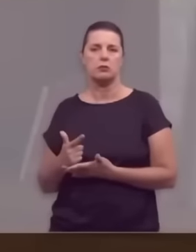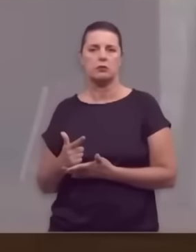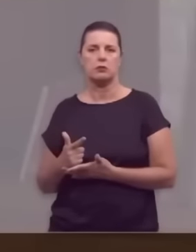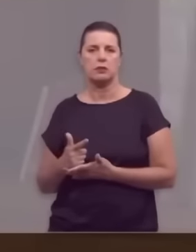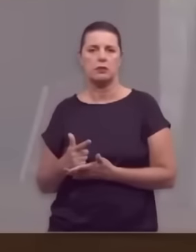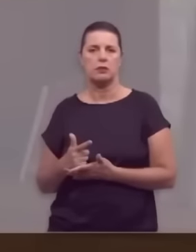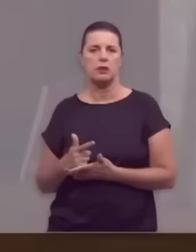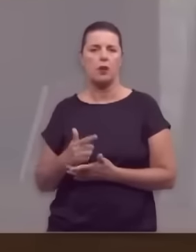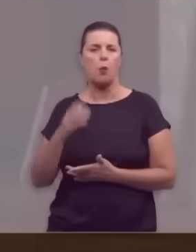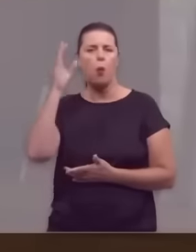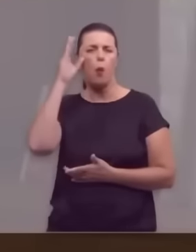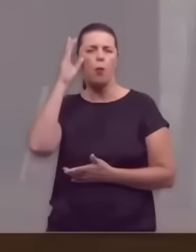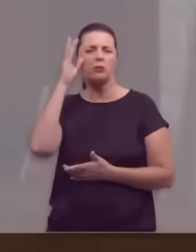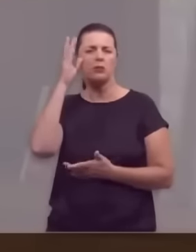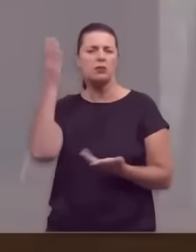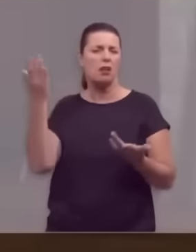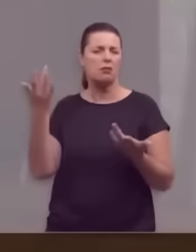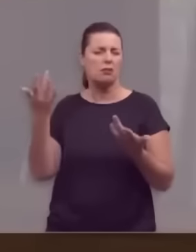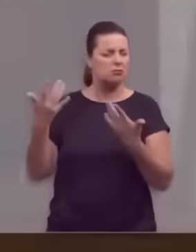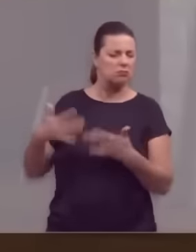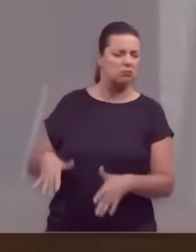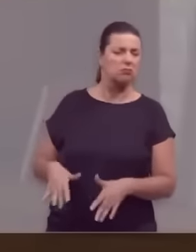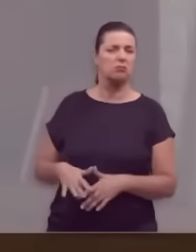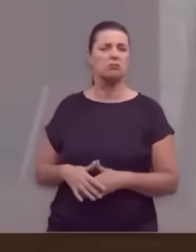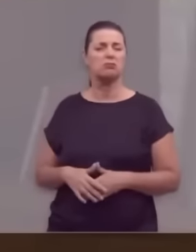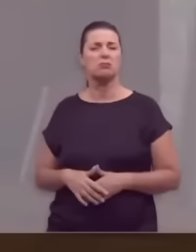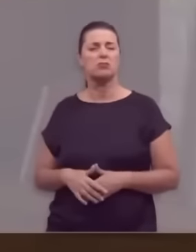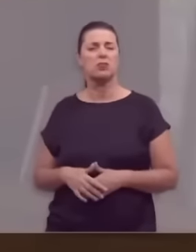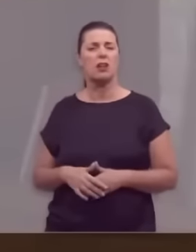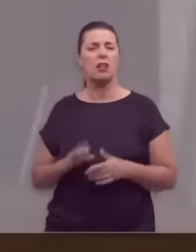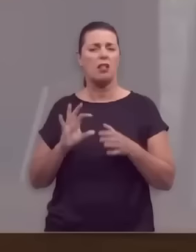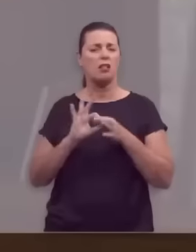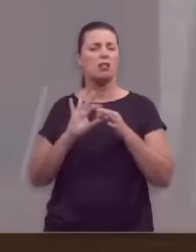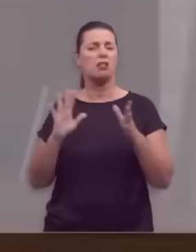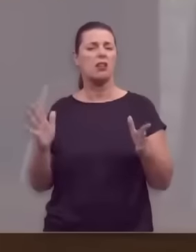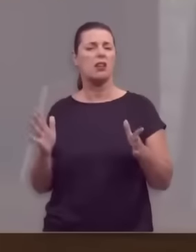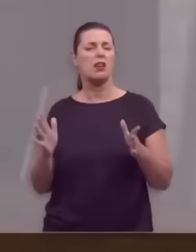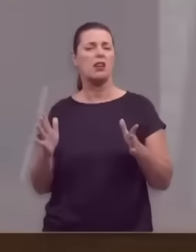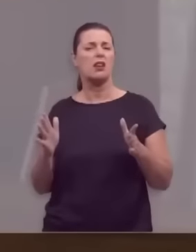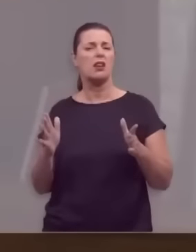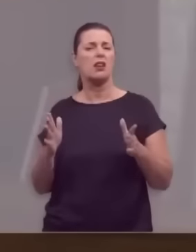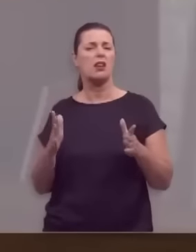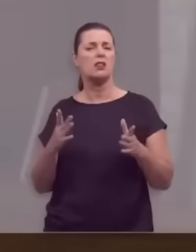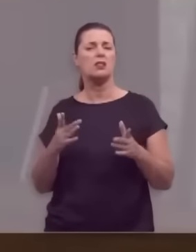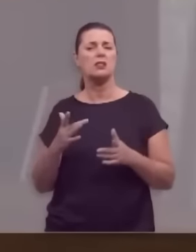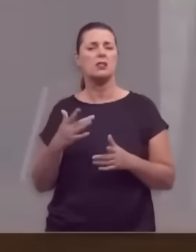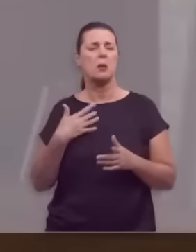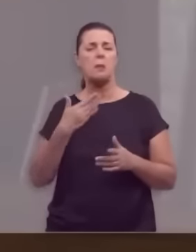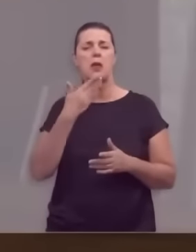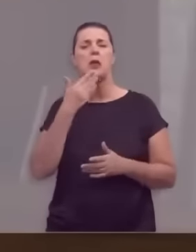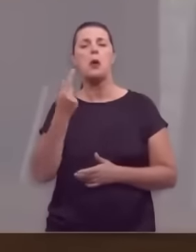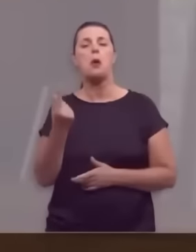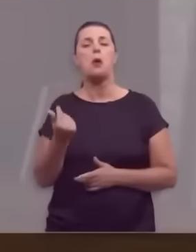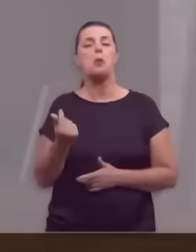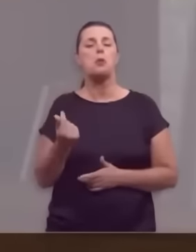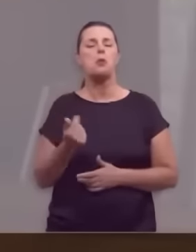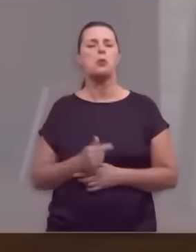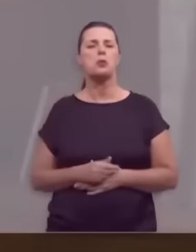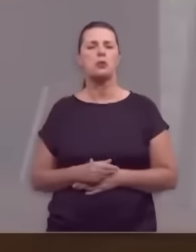aqueles que vendem a sua consciência, aqueles que se deixam subornar pelo lucro fácil,